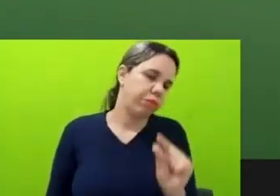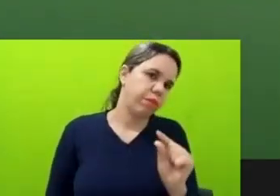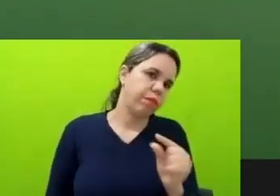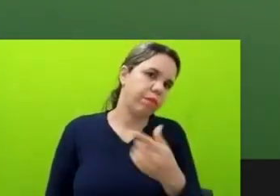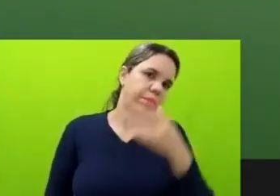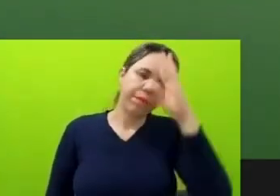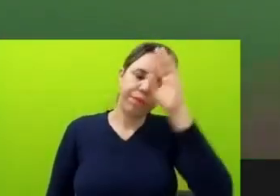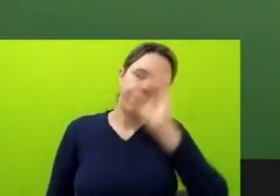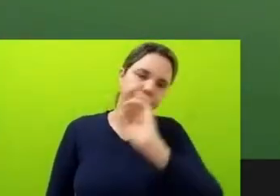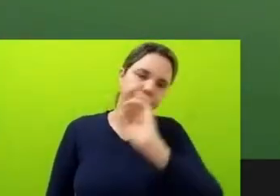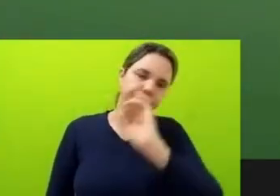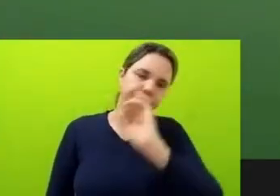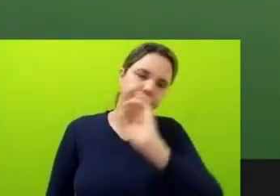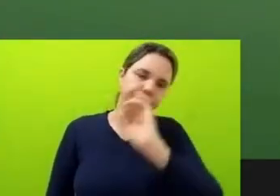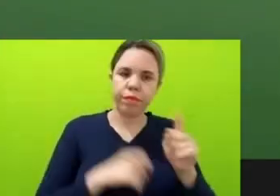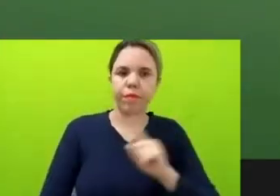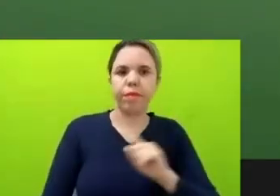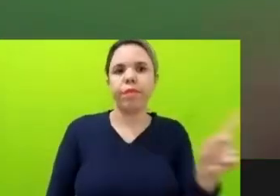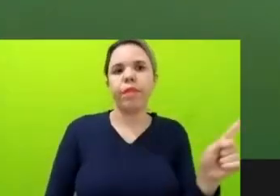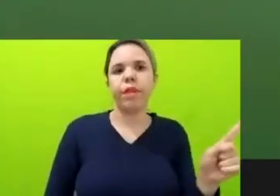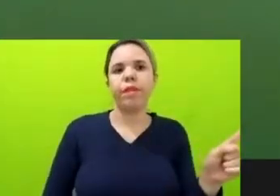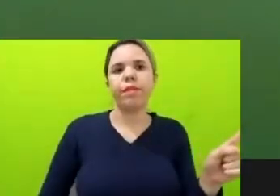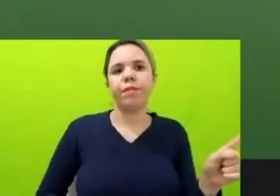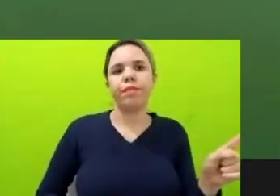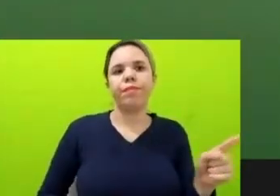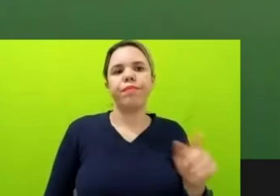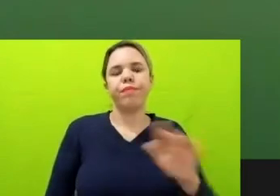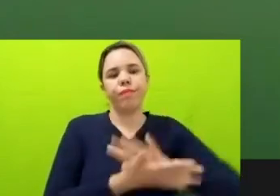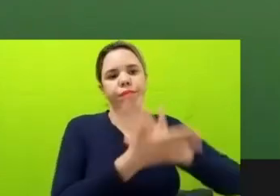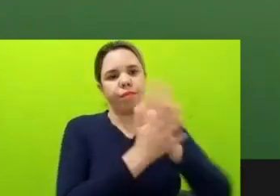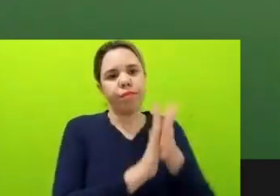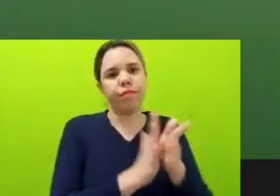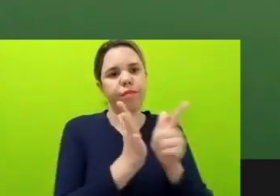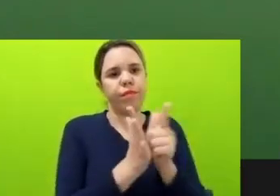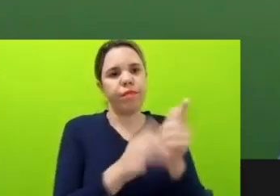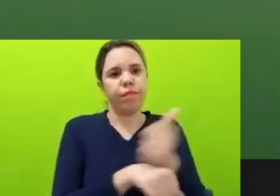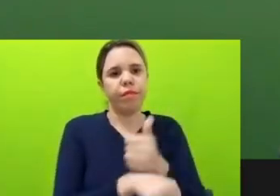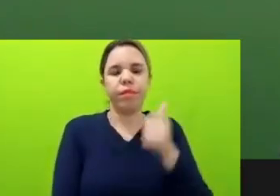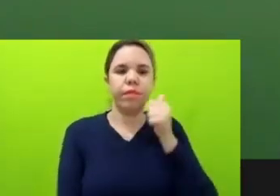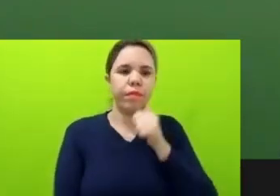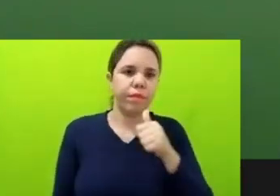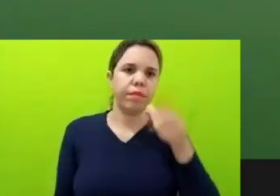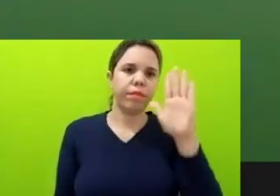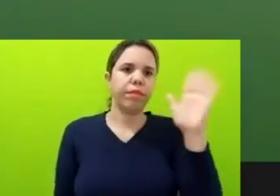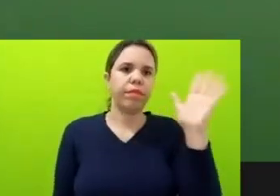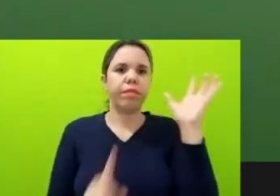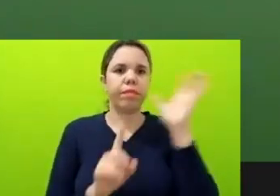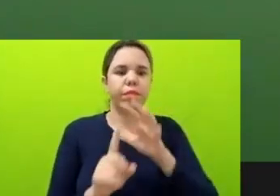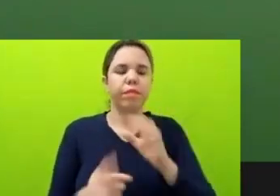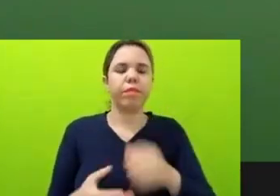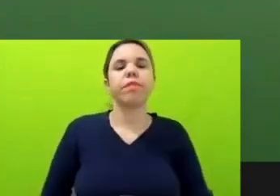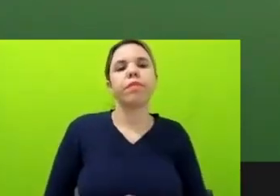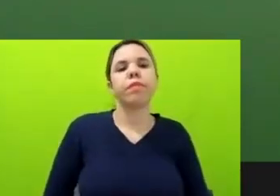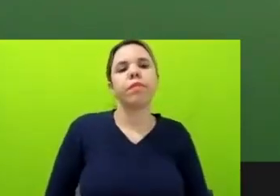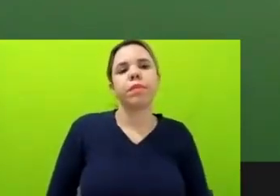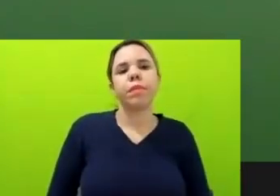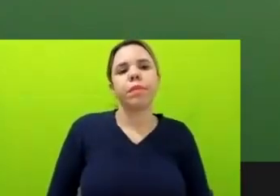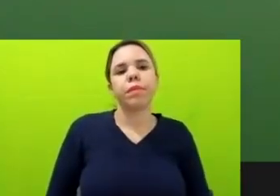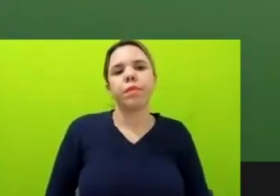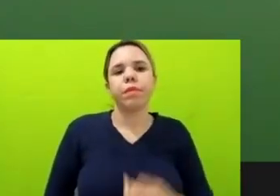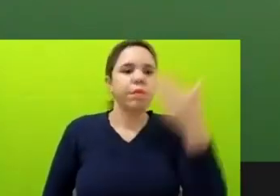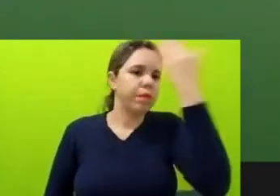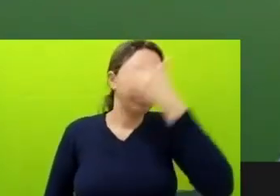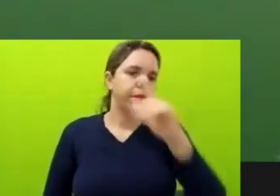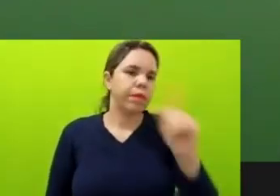Inclusive, a grid jornalista e as mulheres jornalistas são as mais ameaçadas. Então, assim, eu não vejo... Se não